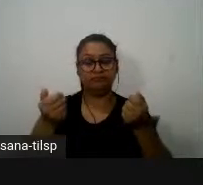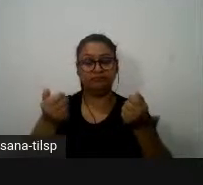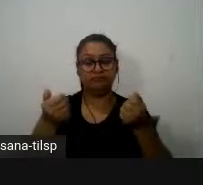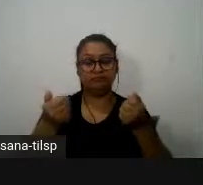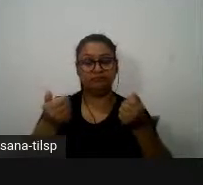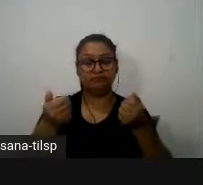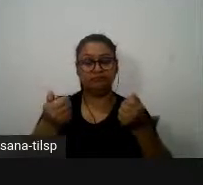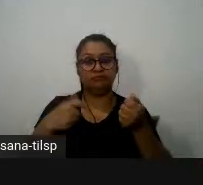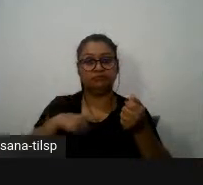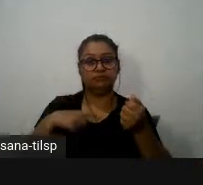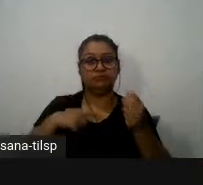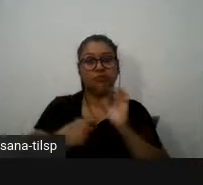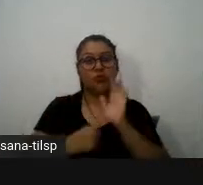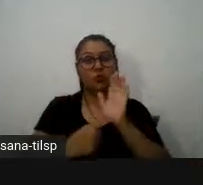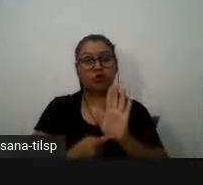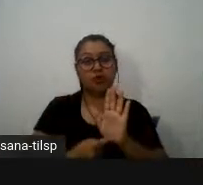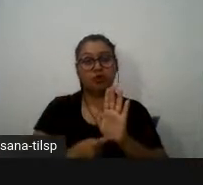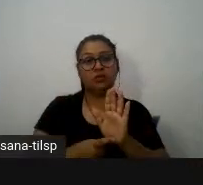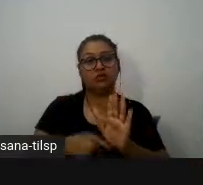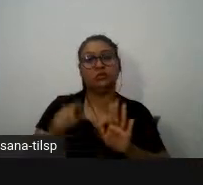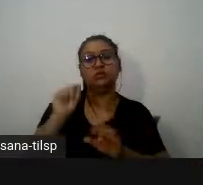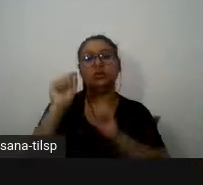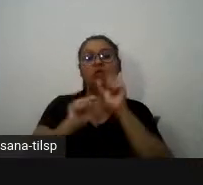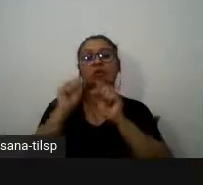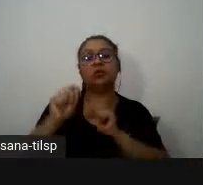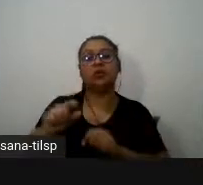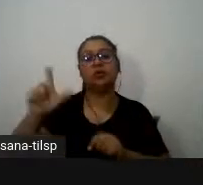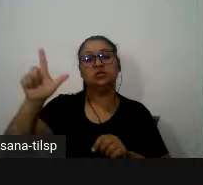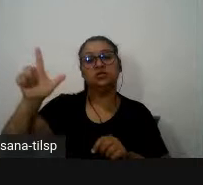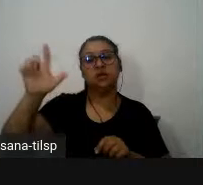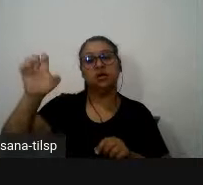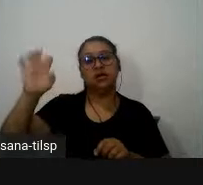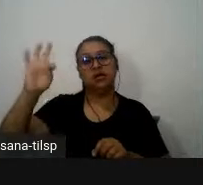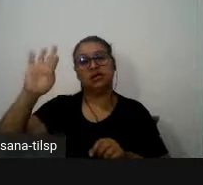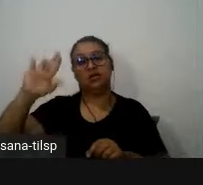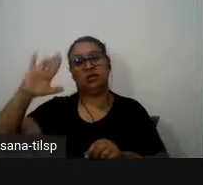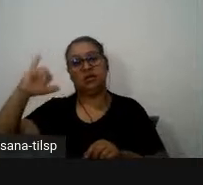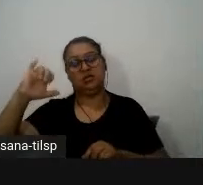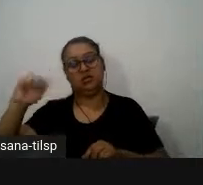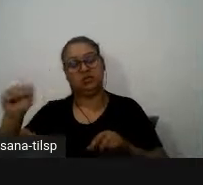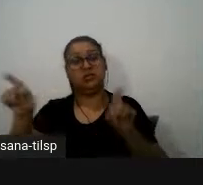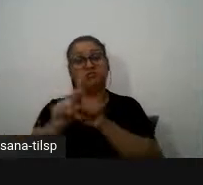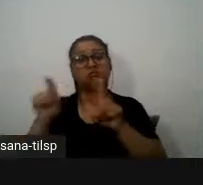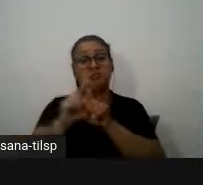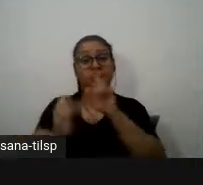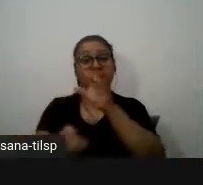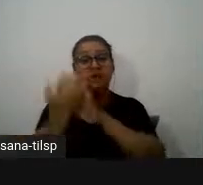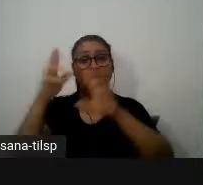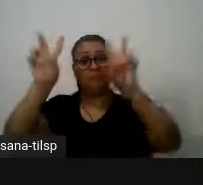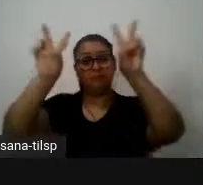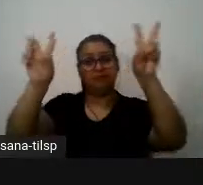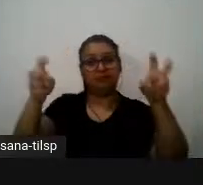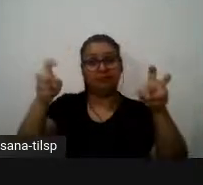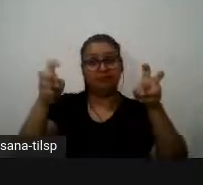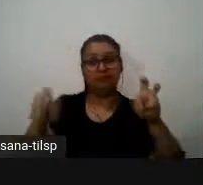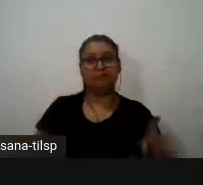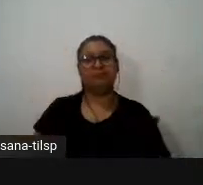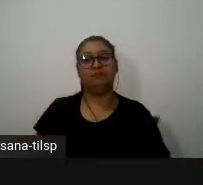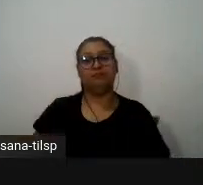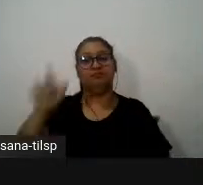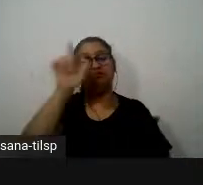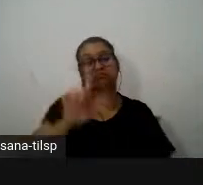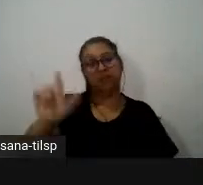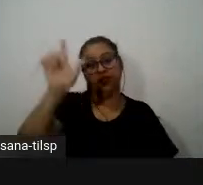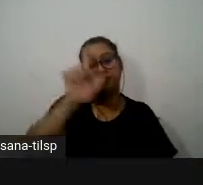explicitar o que é se entende por literacia o que é que se pode fazer no âmbito da literacia e aqui eu destaco um artigo da Antónia Coutinho e também um